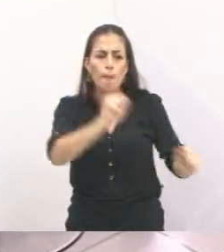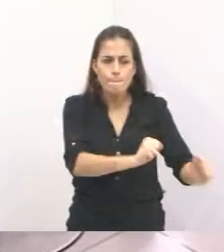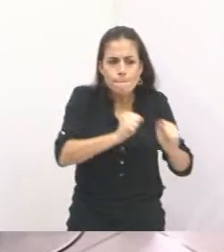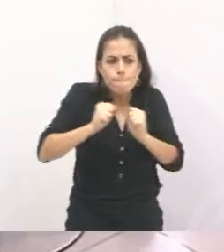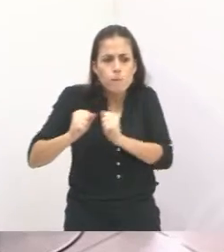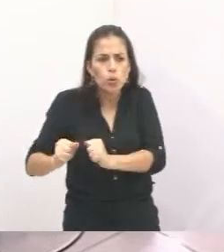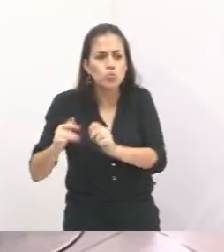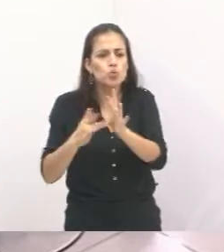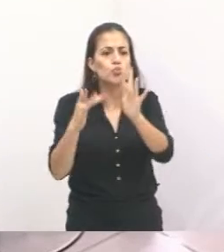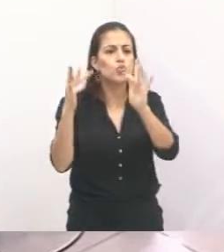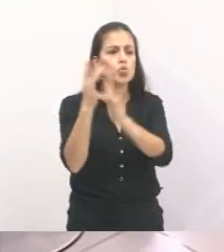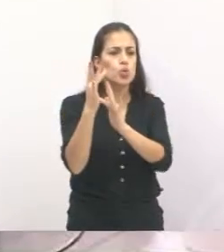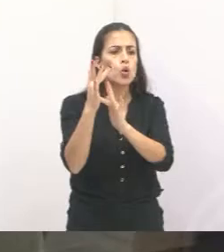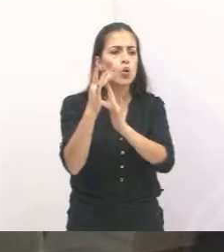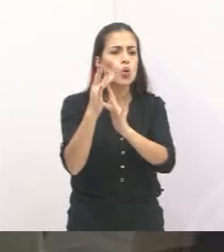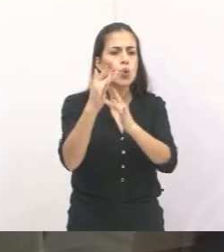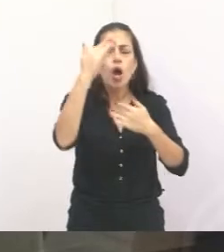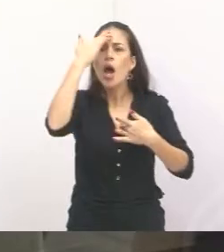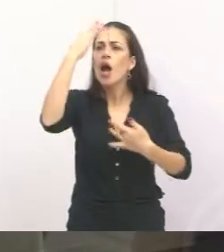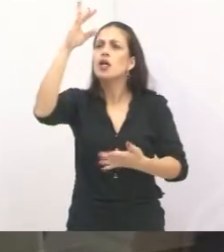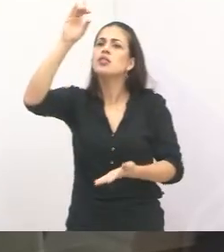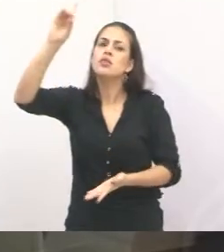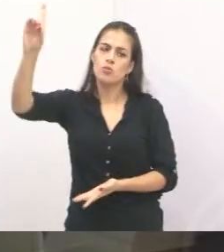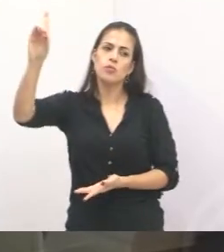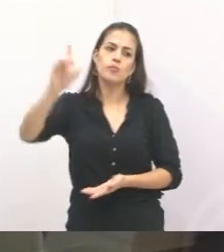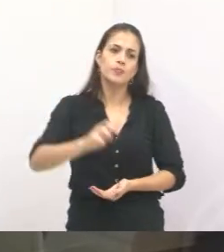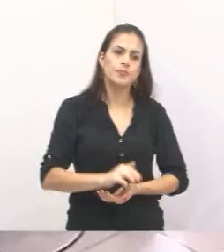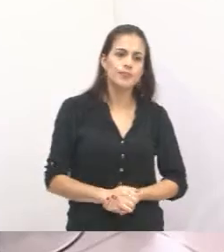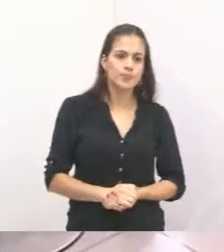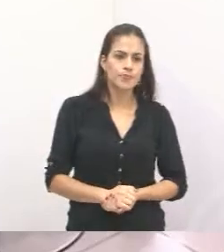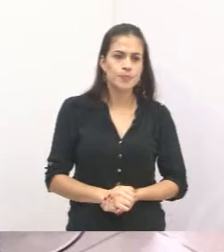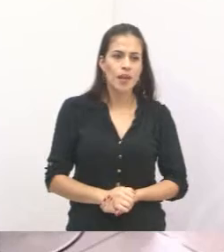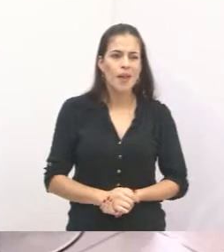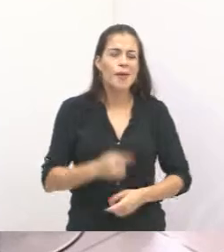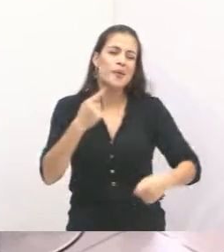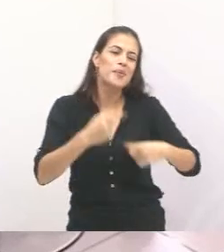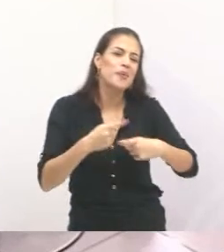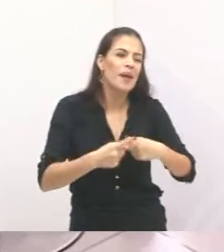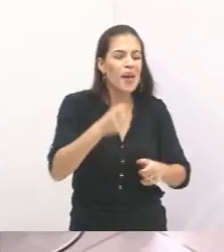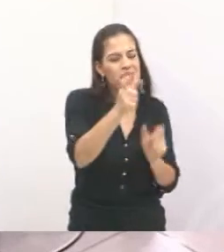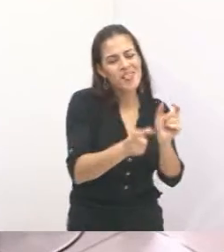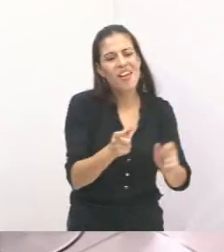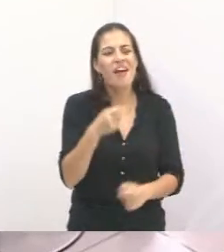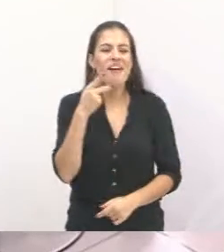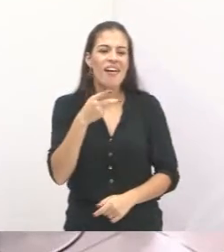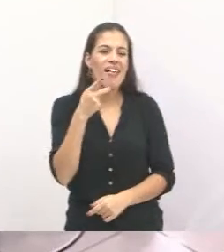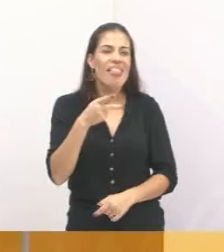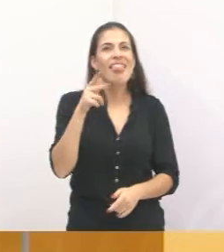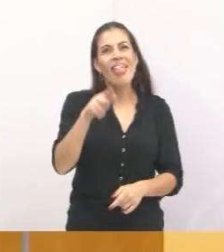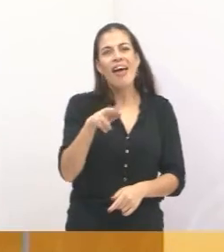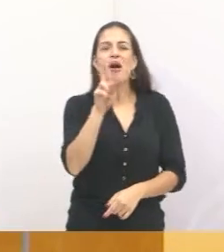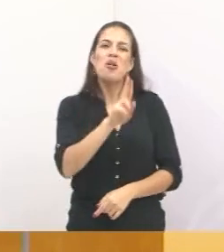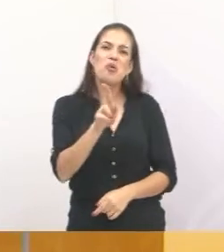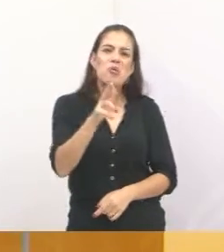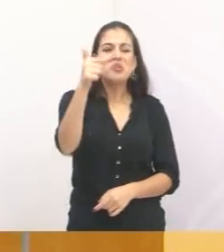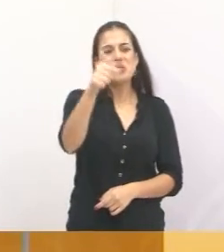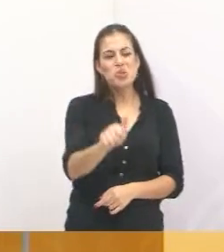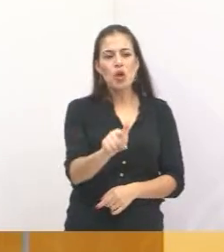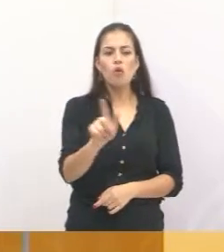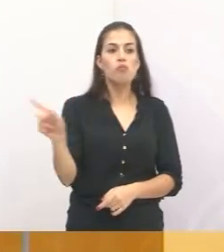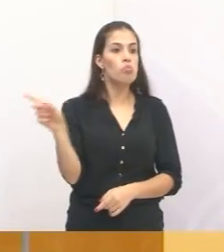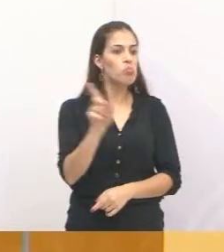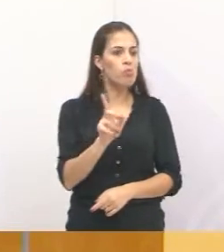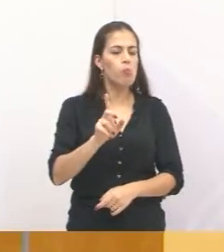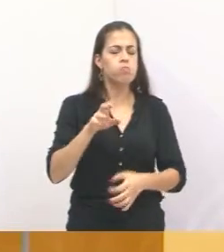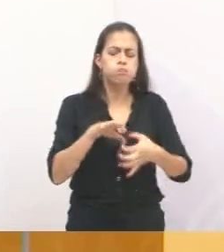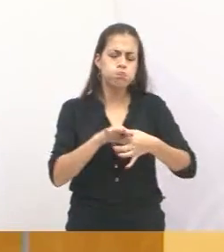de Jesus. Graças a Deus. Porque tem pessoa que fala, não tem recaída, tem recaída. Gente, uma vez liberto das